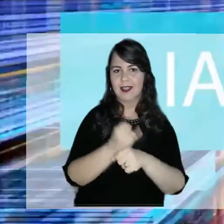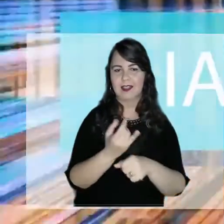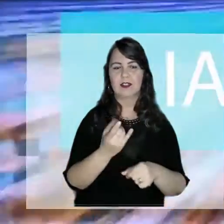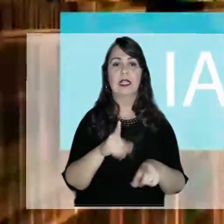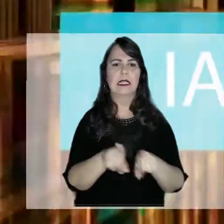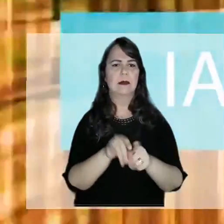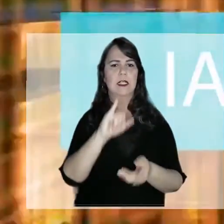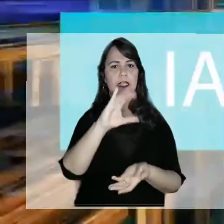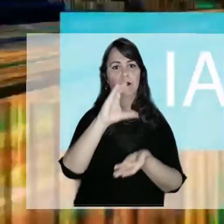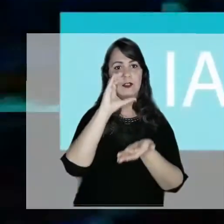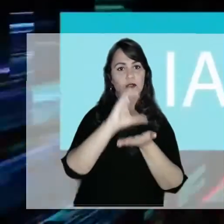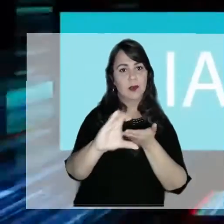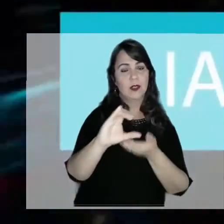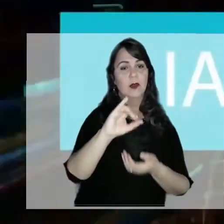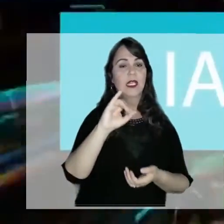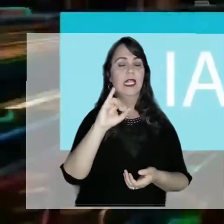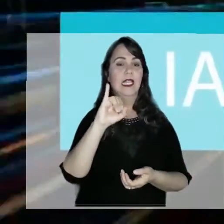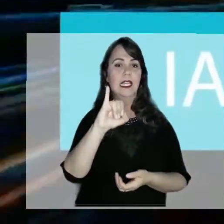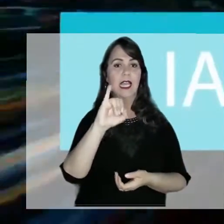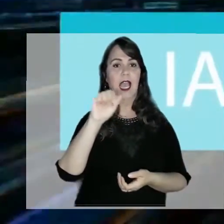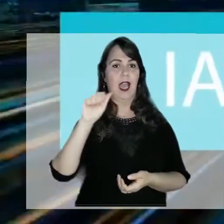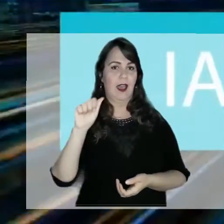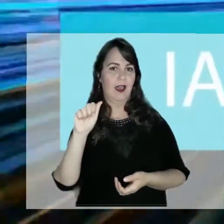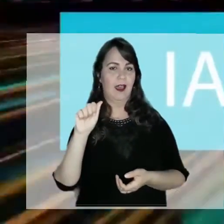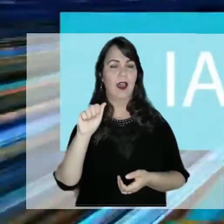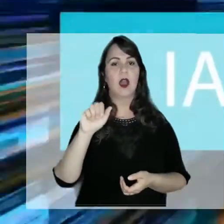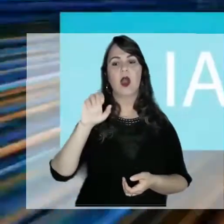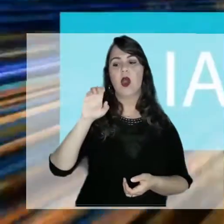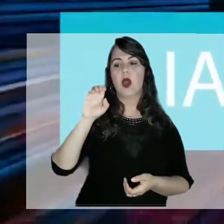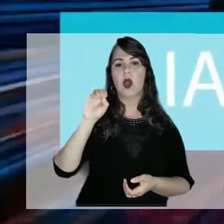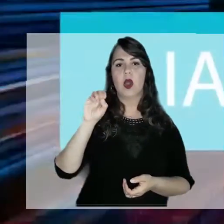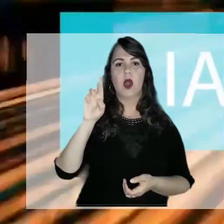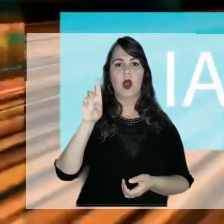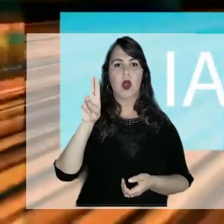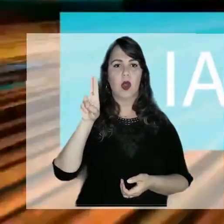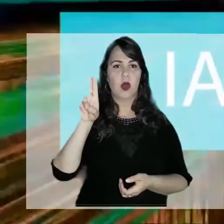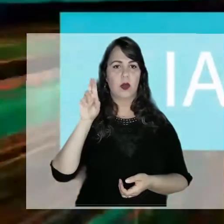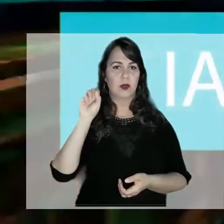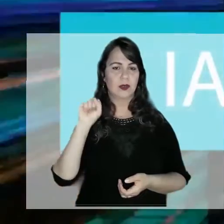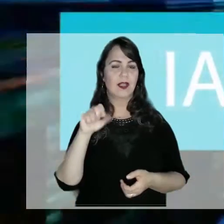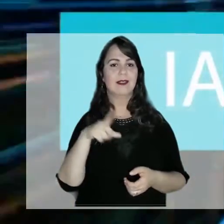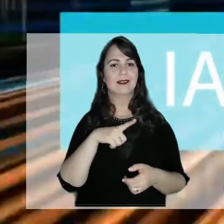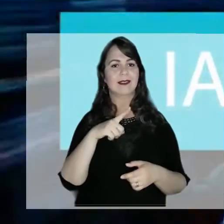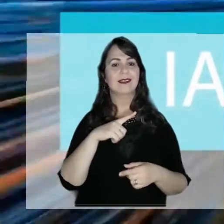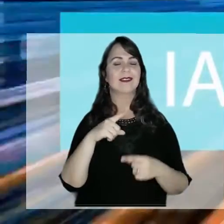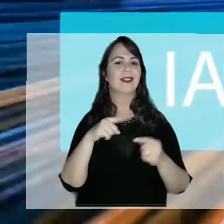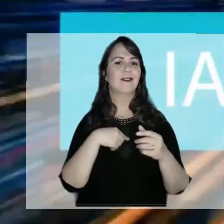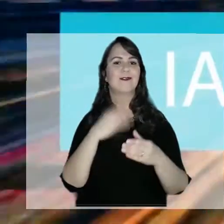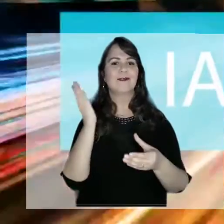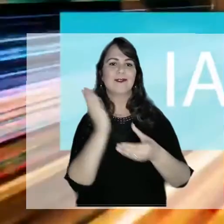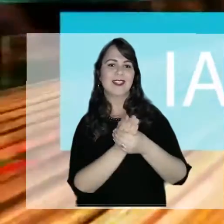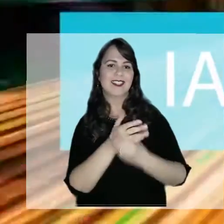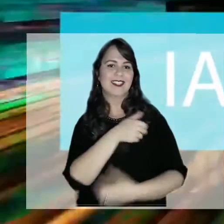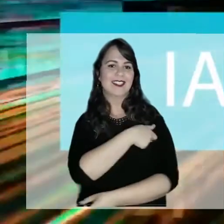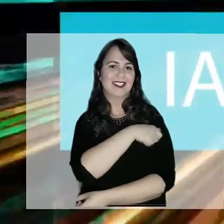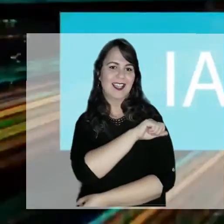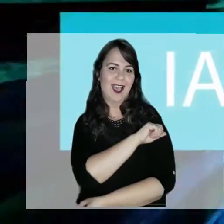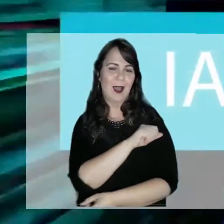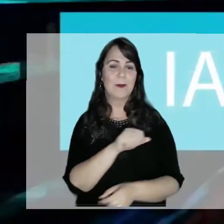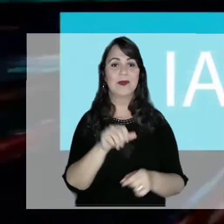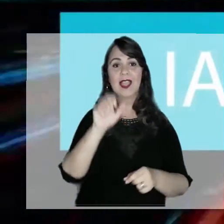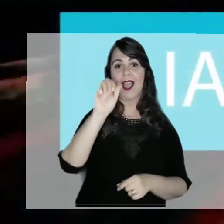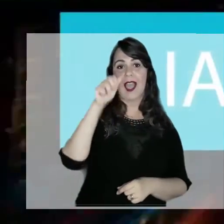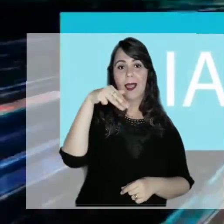Investimento em inteligência artificial. Oros, aplicado à vara de execução fiscal. Amon,